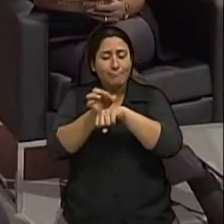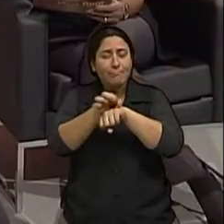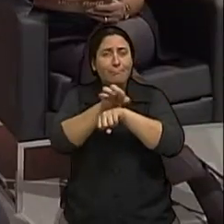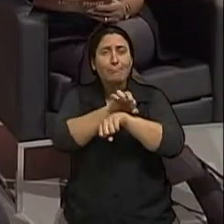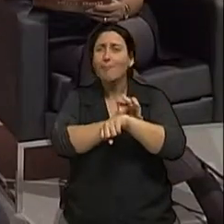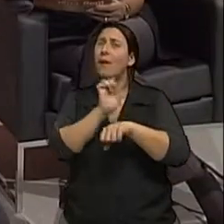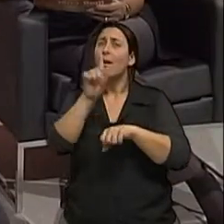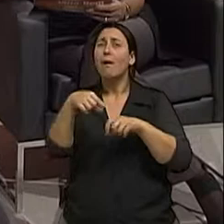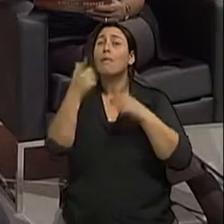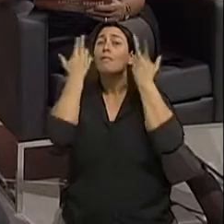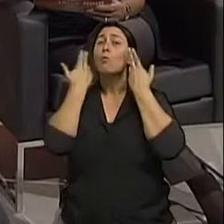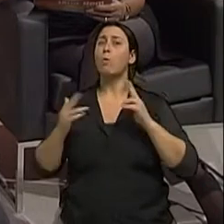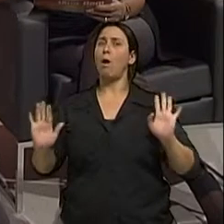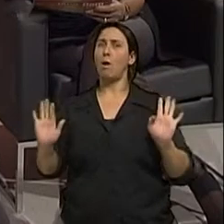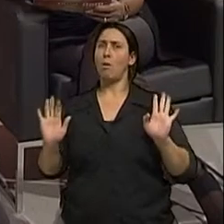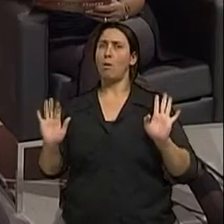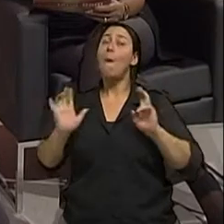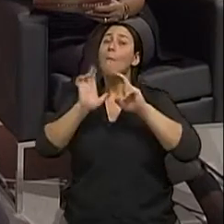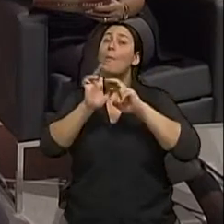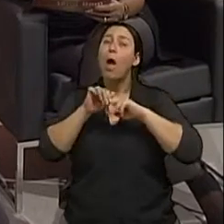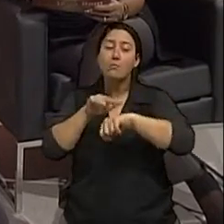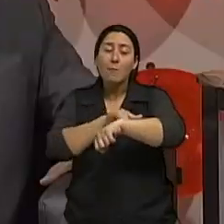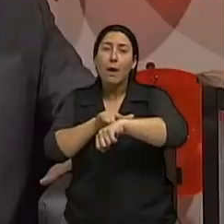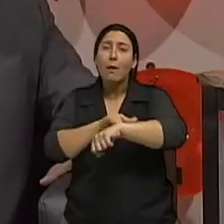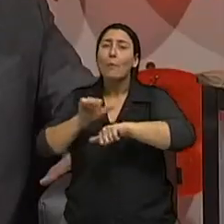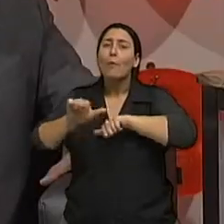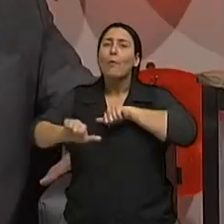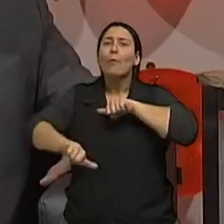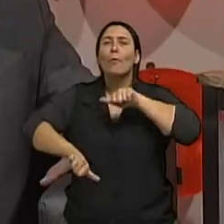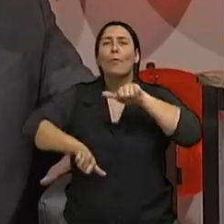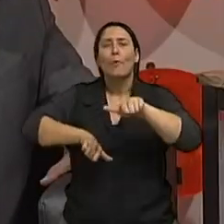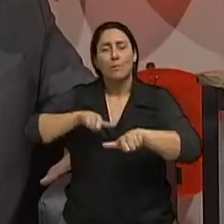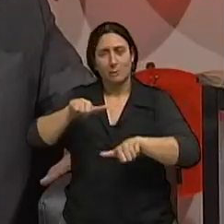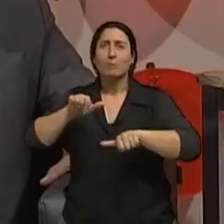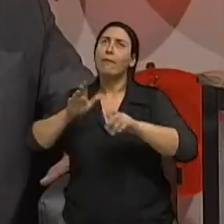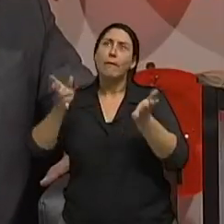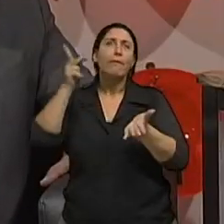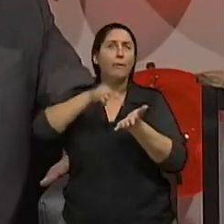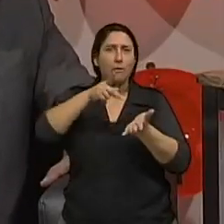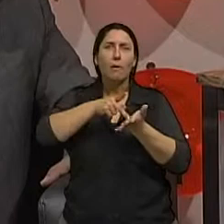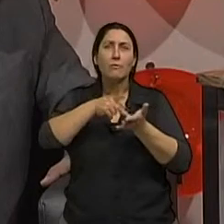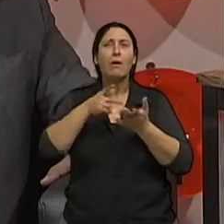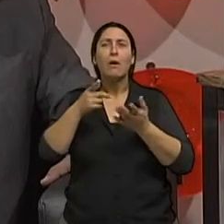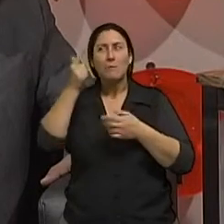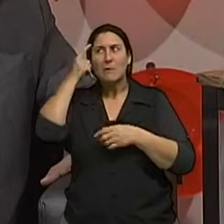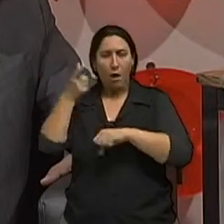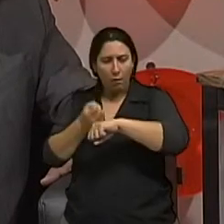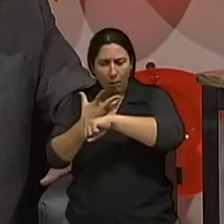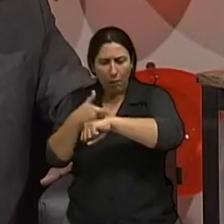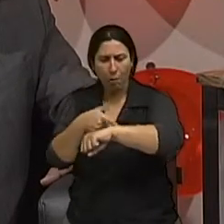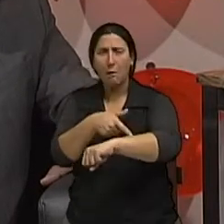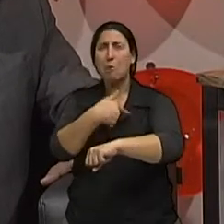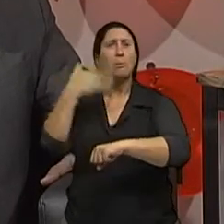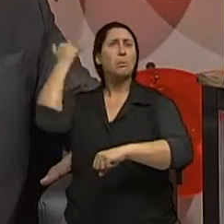a pele tem uma evolução normal de mudança de mudança não significa que todos esses sinais que surjam vão ser melanoma de forma alguma